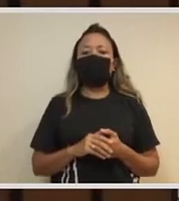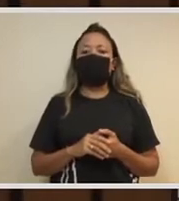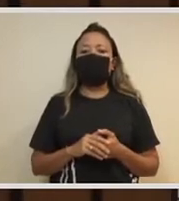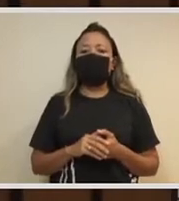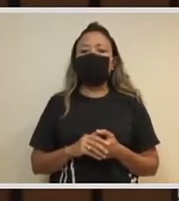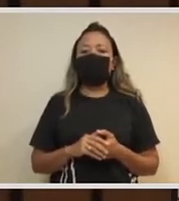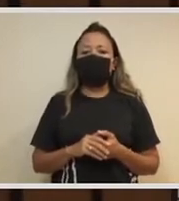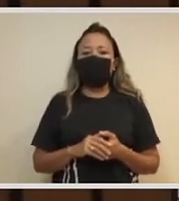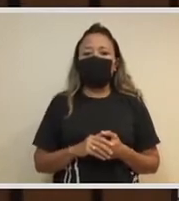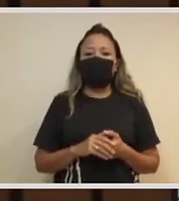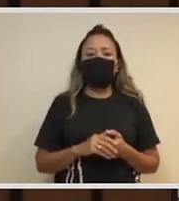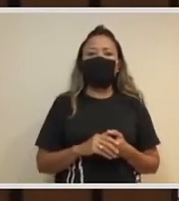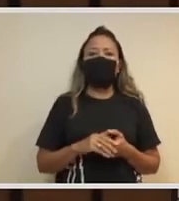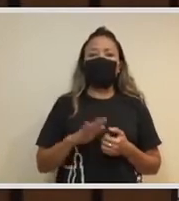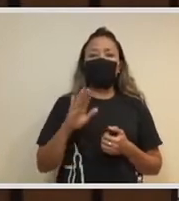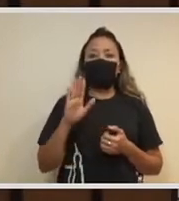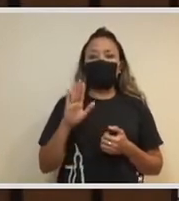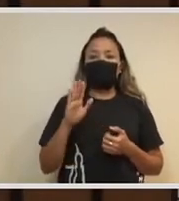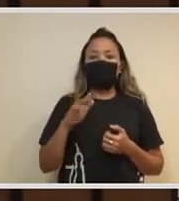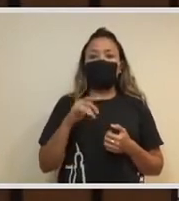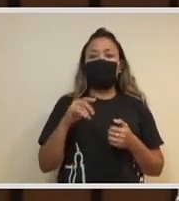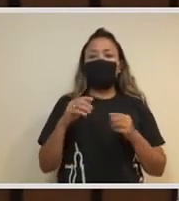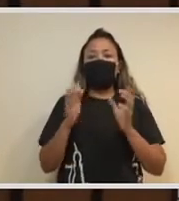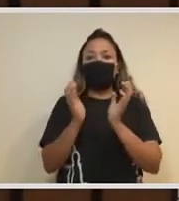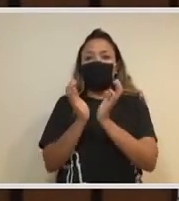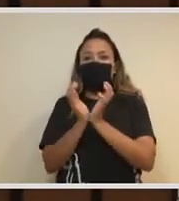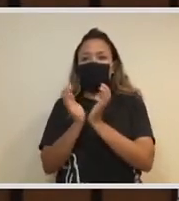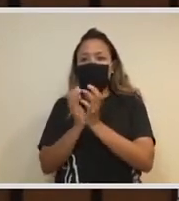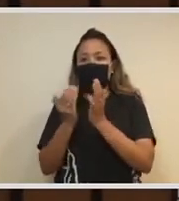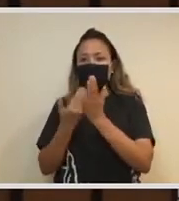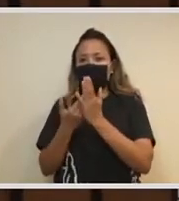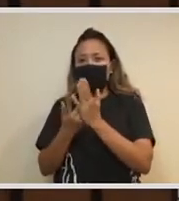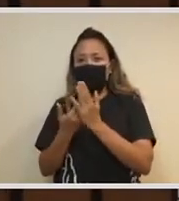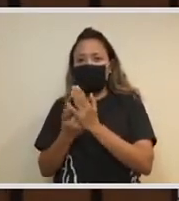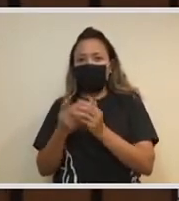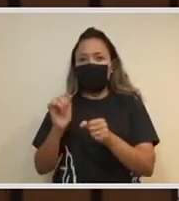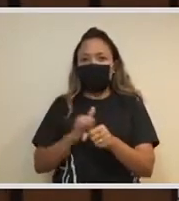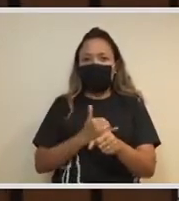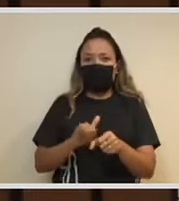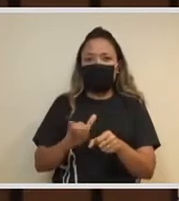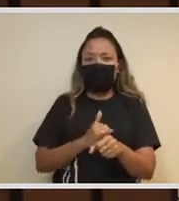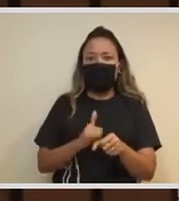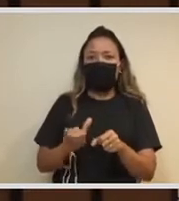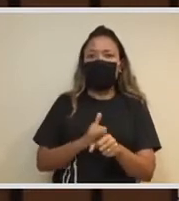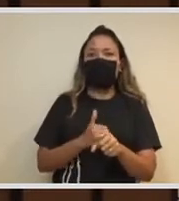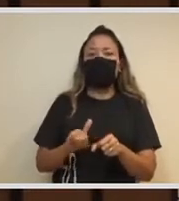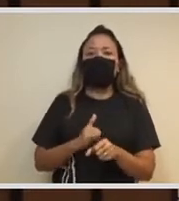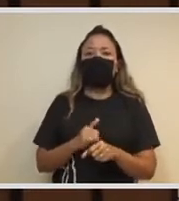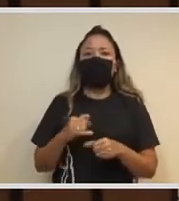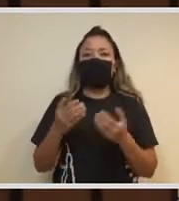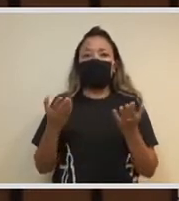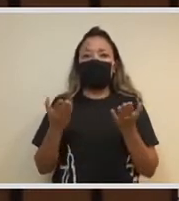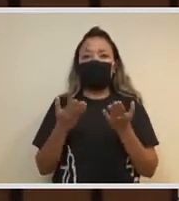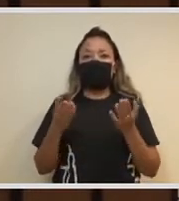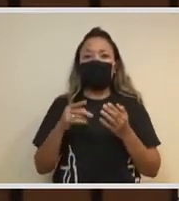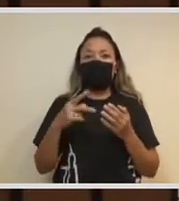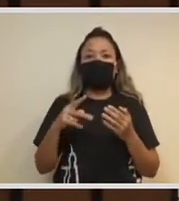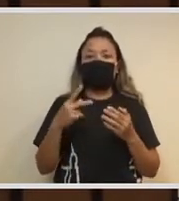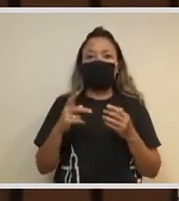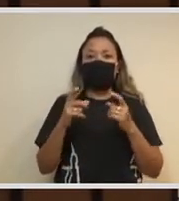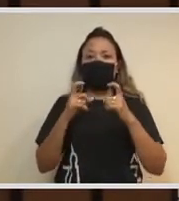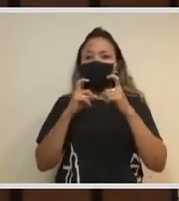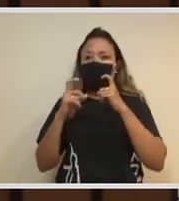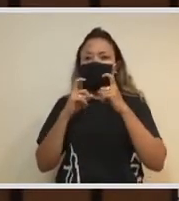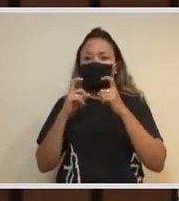prospecção com o Centro de Estudos Estratégicos. Então, na segunda, o Centro de Estudos, que eu aproveito também para